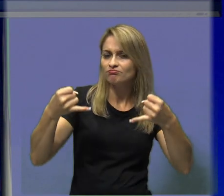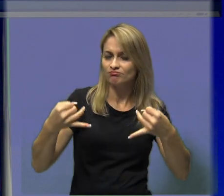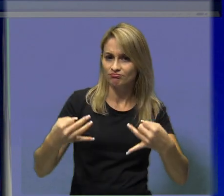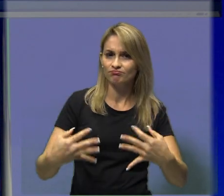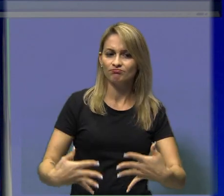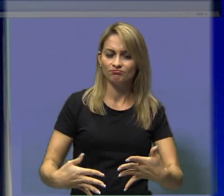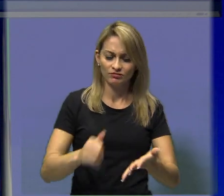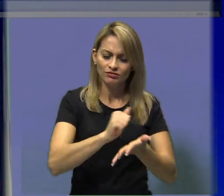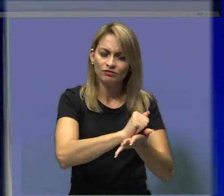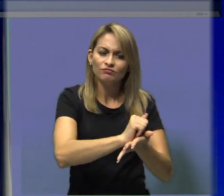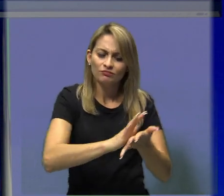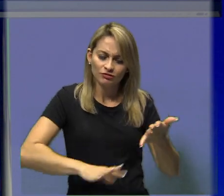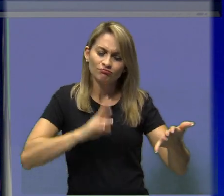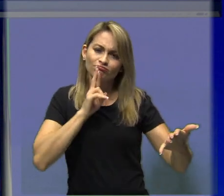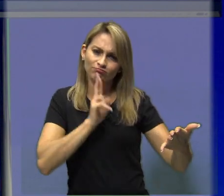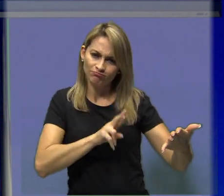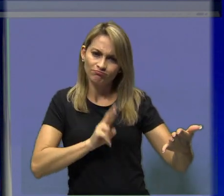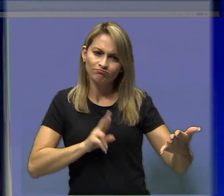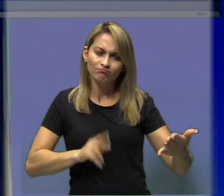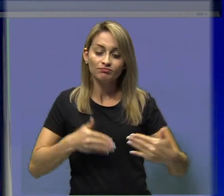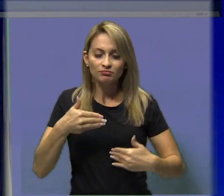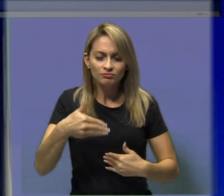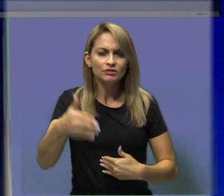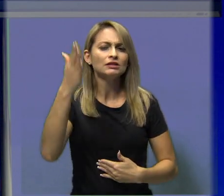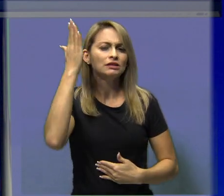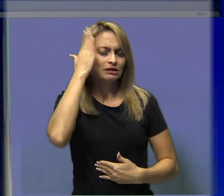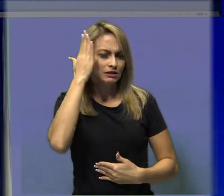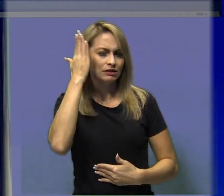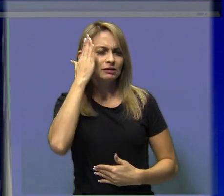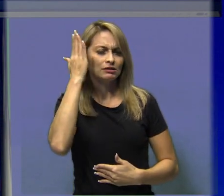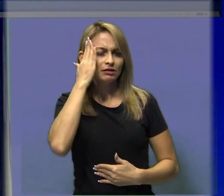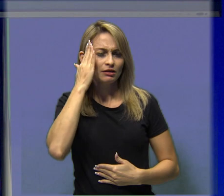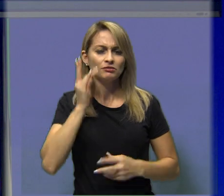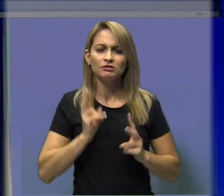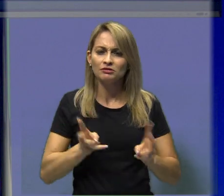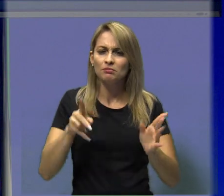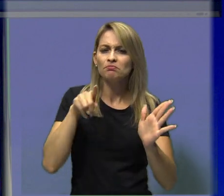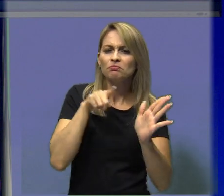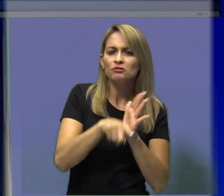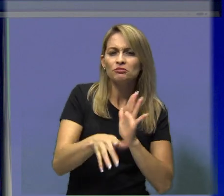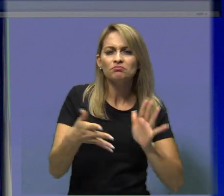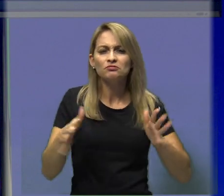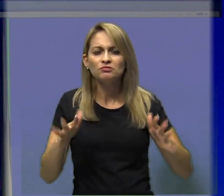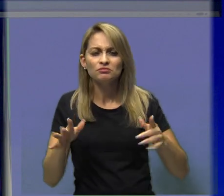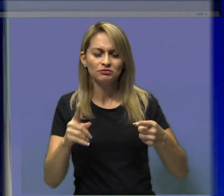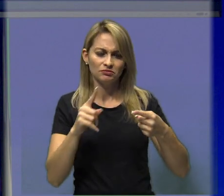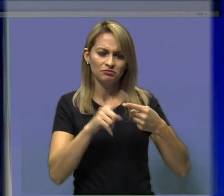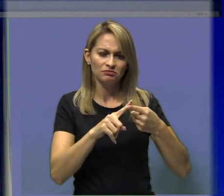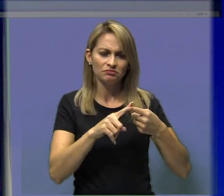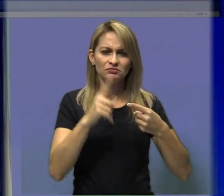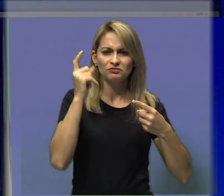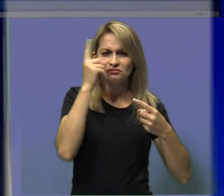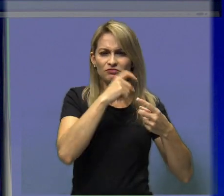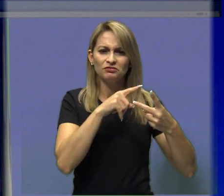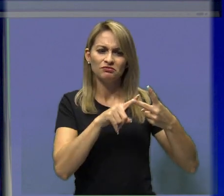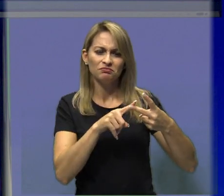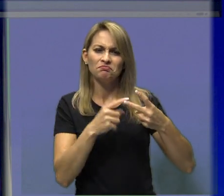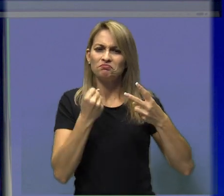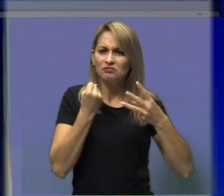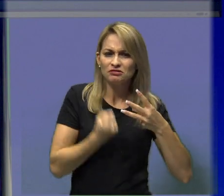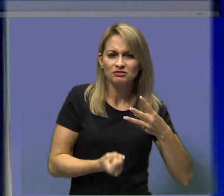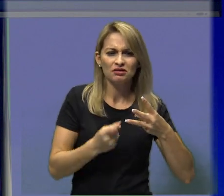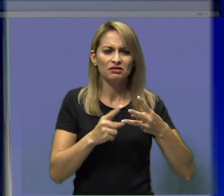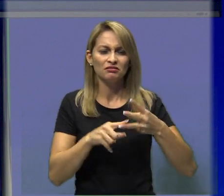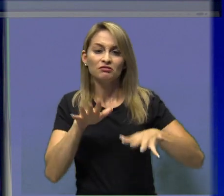só com resoluções de atividades para que vocês saibam o que é uma questão de nível básico, nível operacional e nível global. E assim